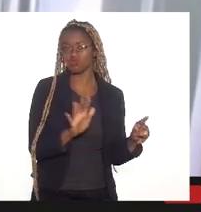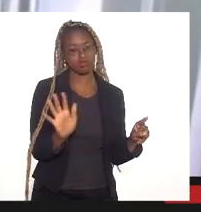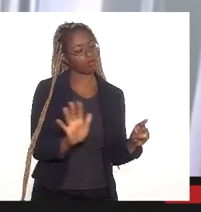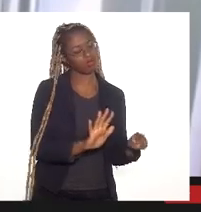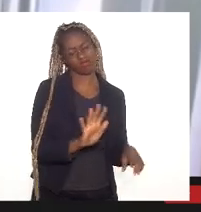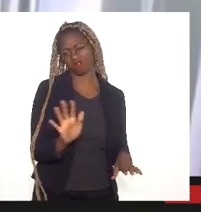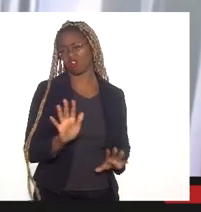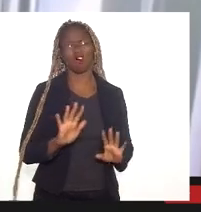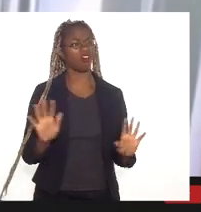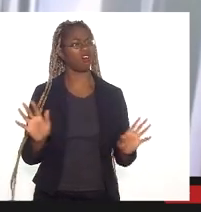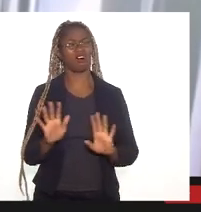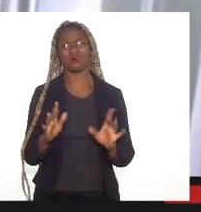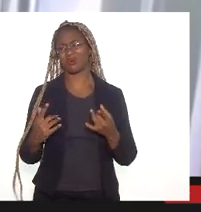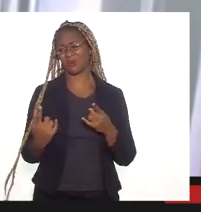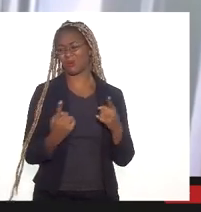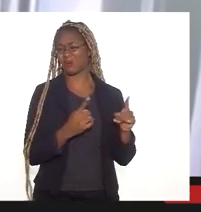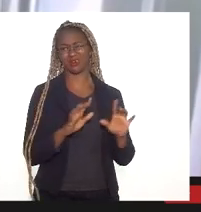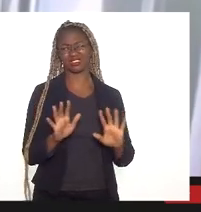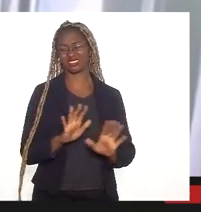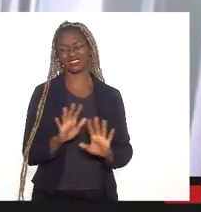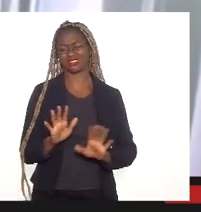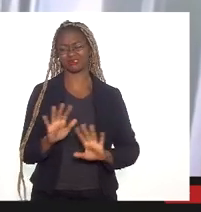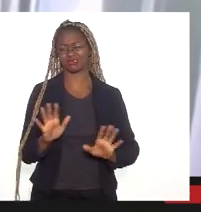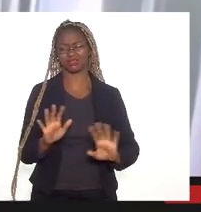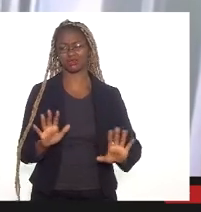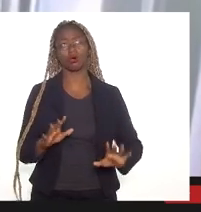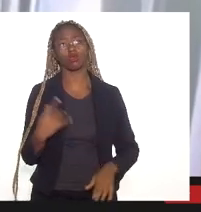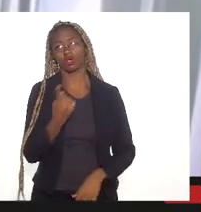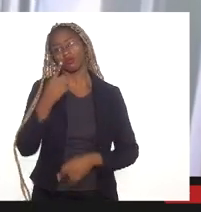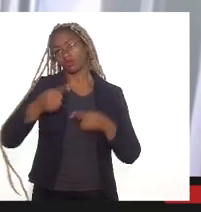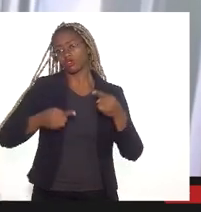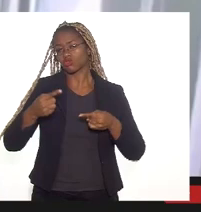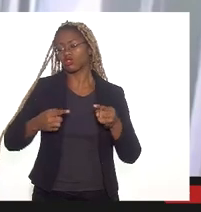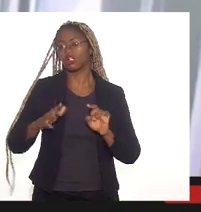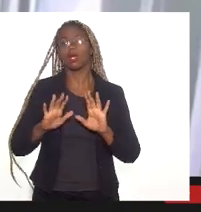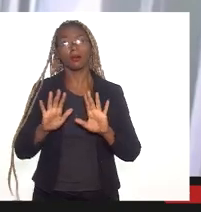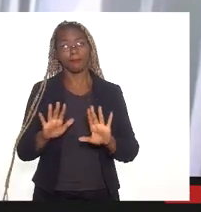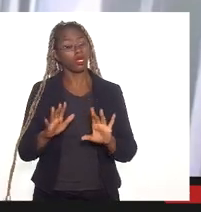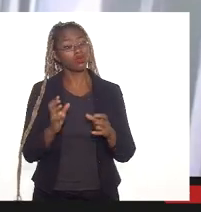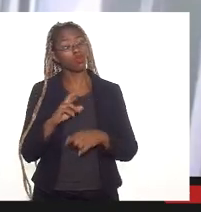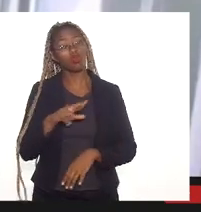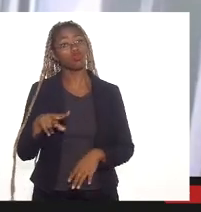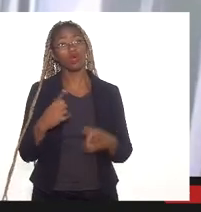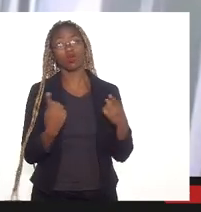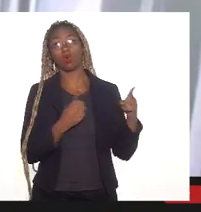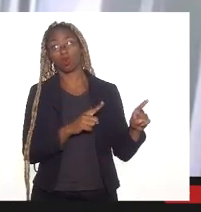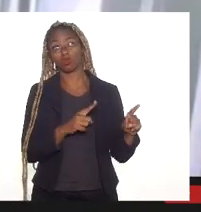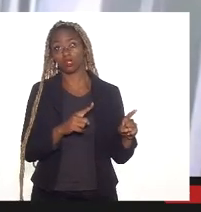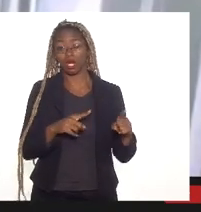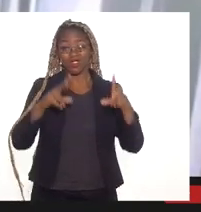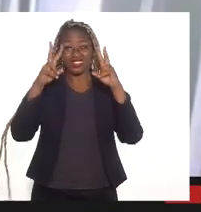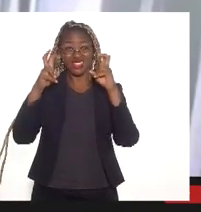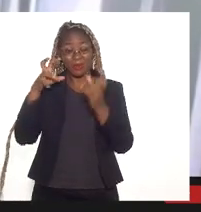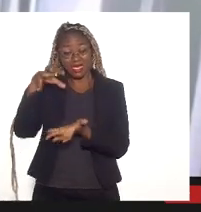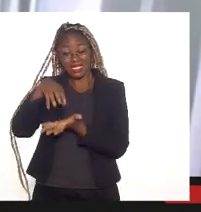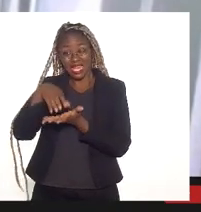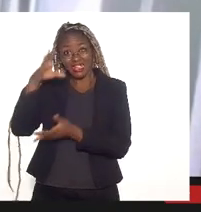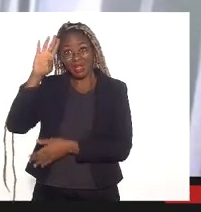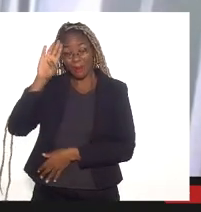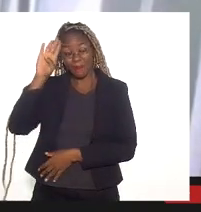como uma trincheira contra a implantação dessa central de abastecimento. Não se trata disso. a questão central da audiência é